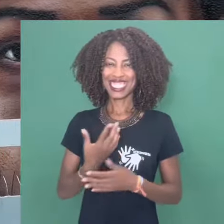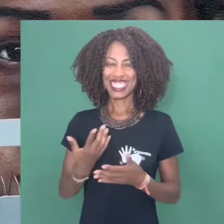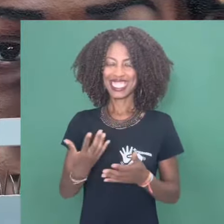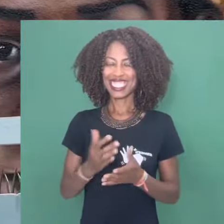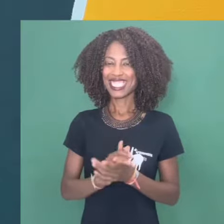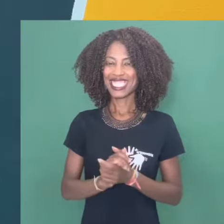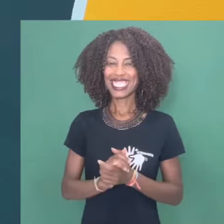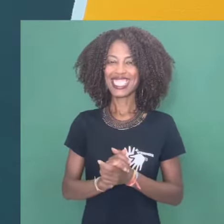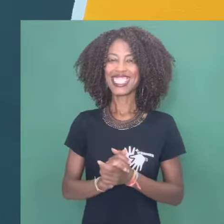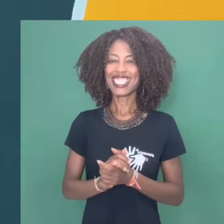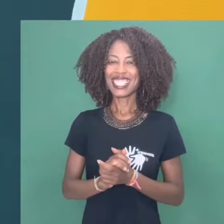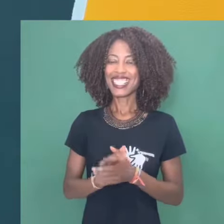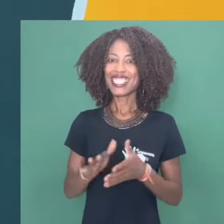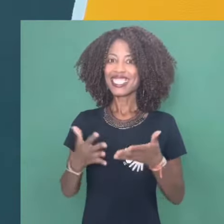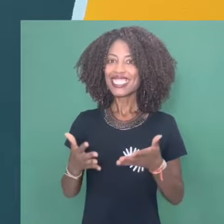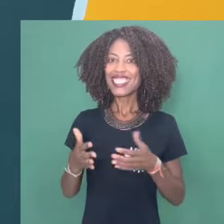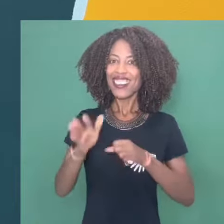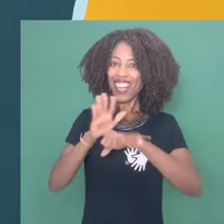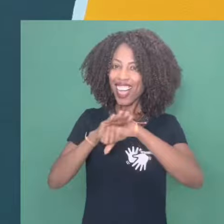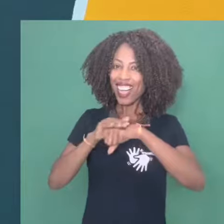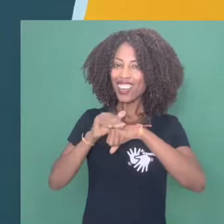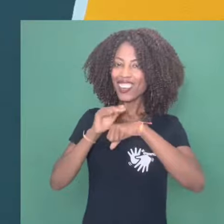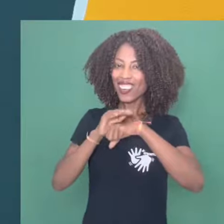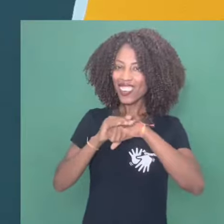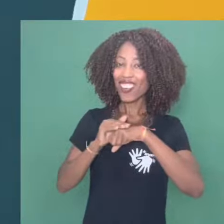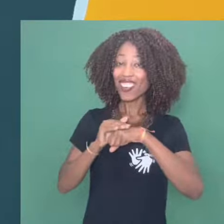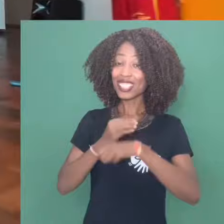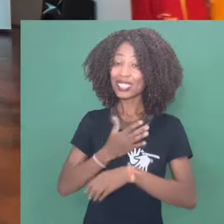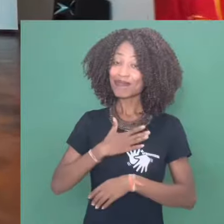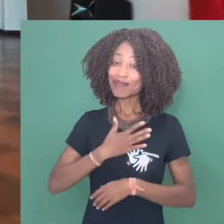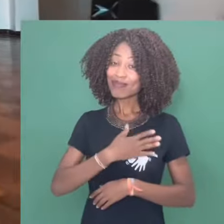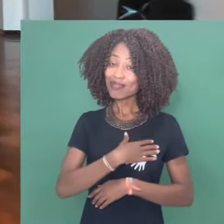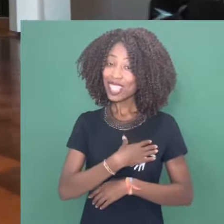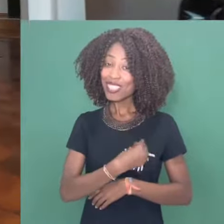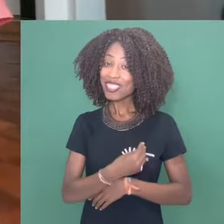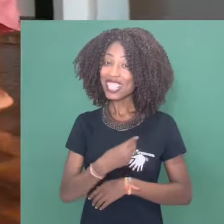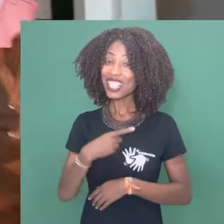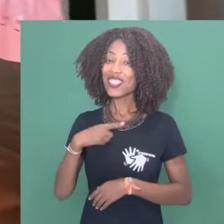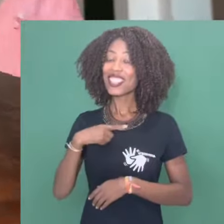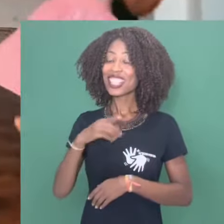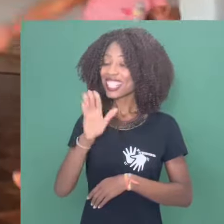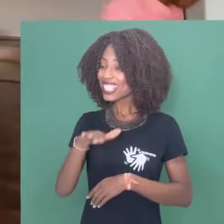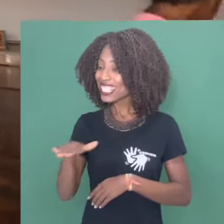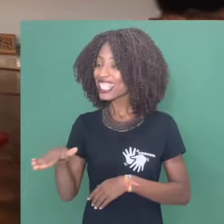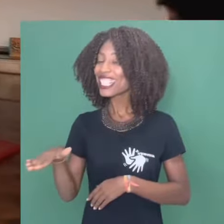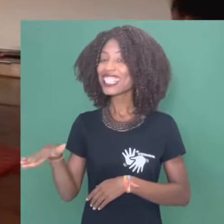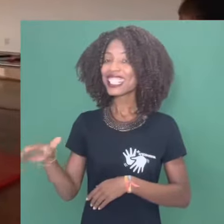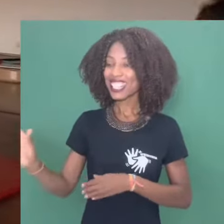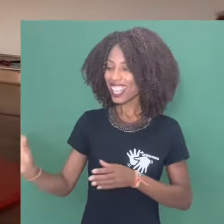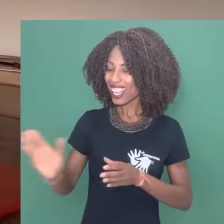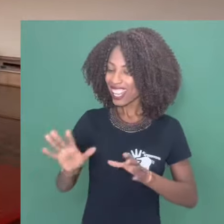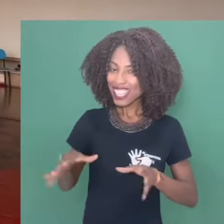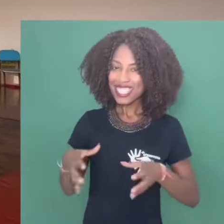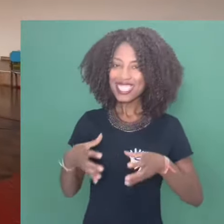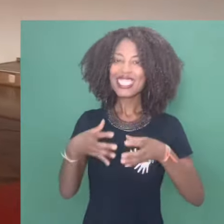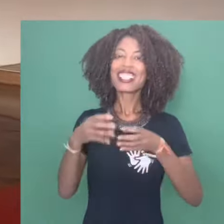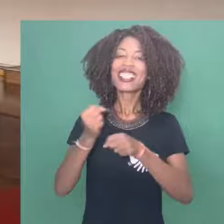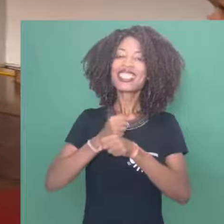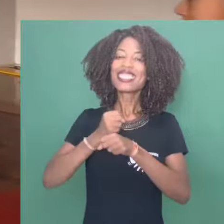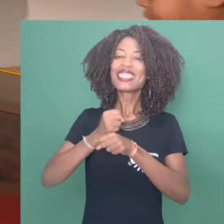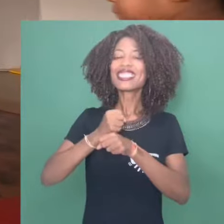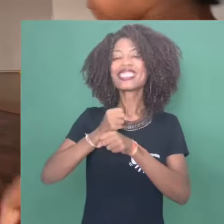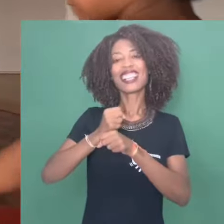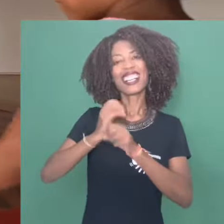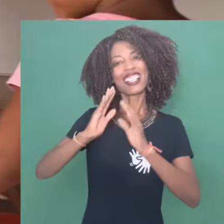só contempla e acolhe a existência da minha filha, como a existência de todas as crianças que, ao longo desses anos,